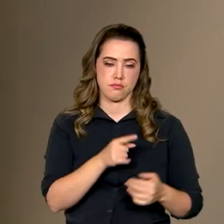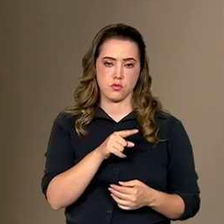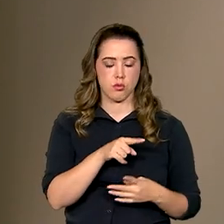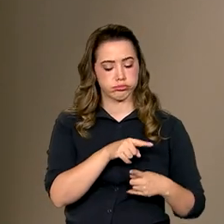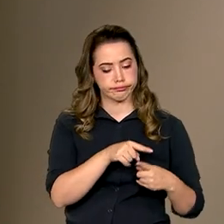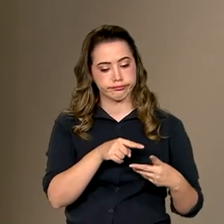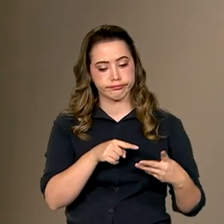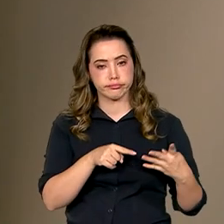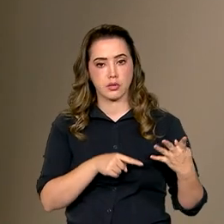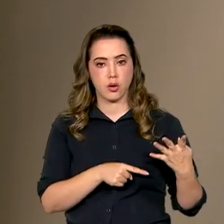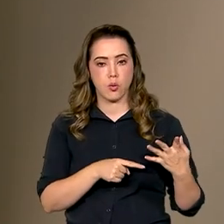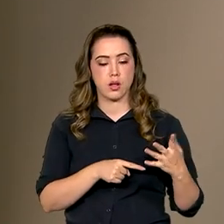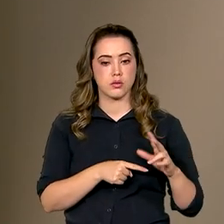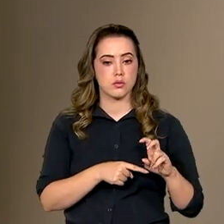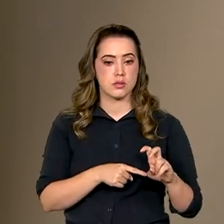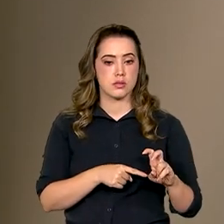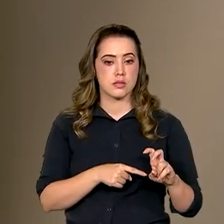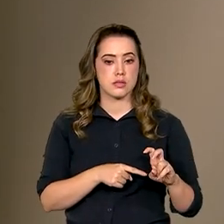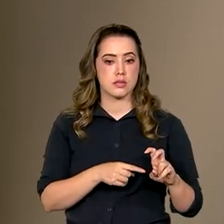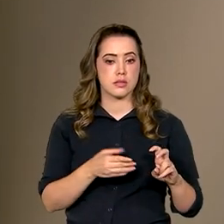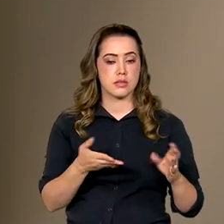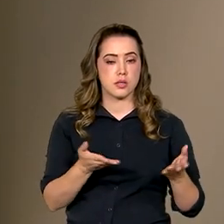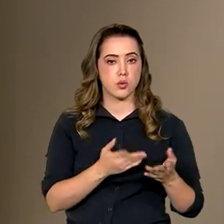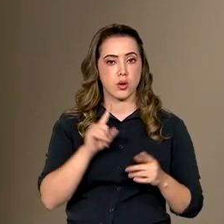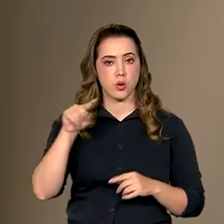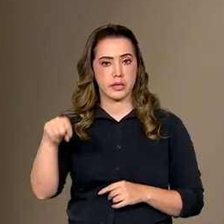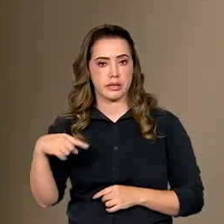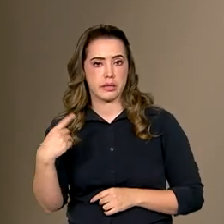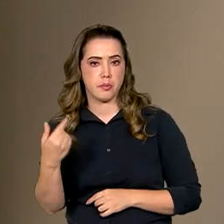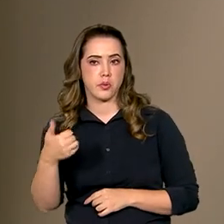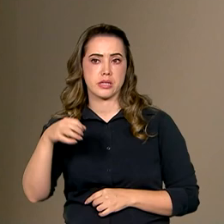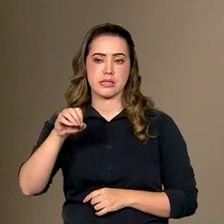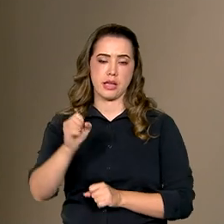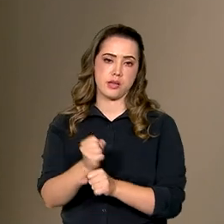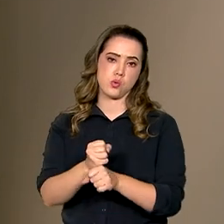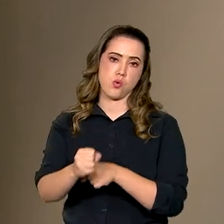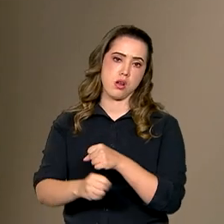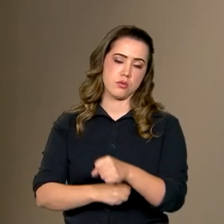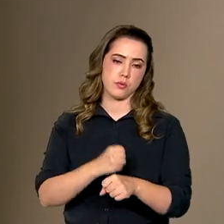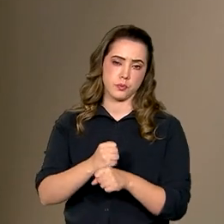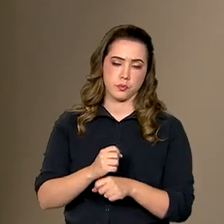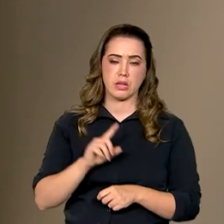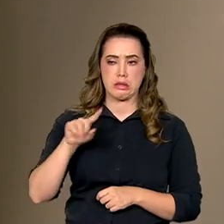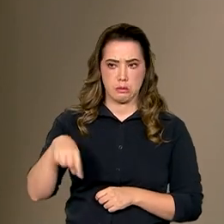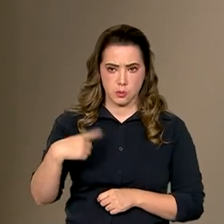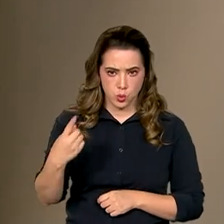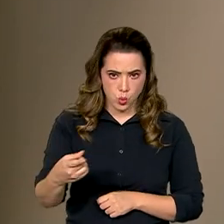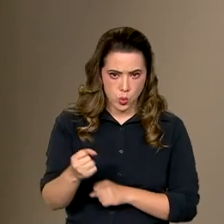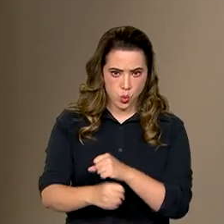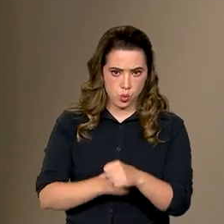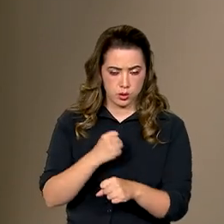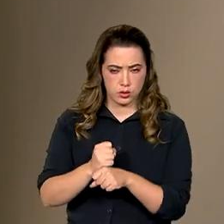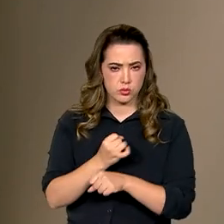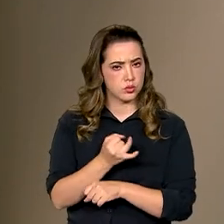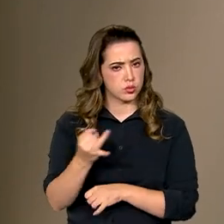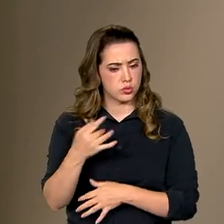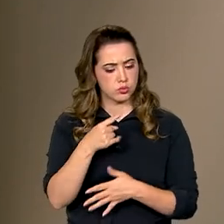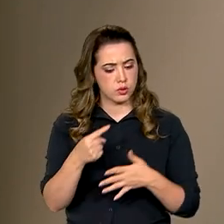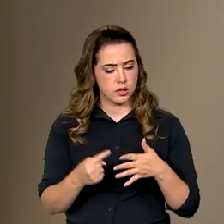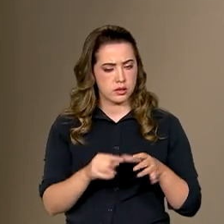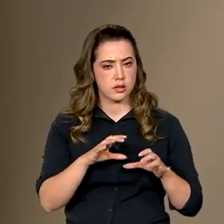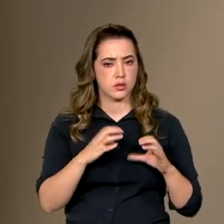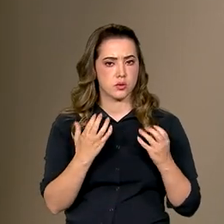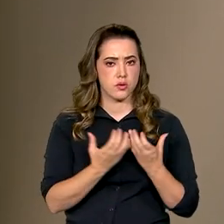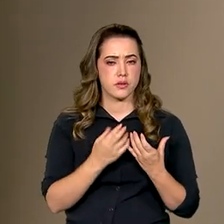Então, cinco conferências agora, dez no ano que vem. No ano que vem, evidentemente, muitas dessas